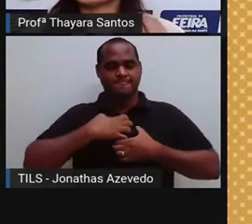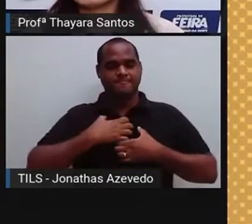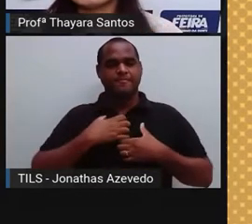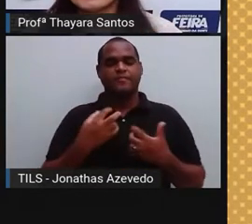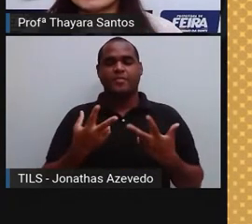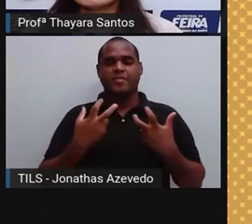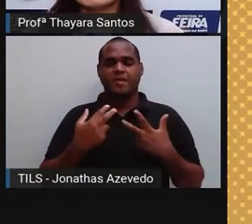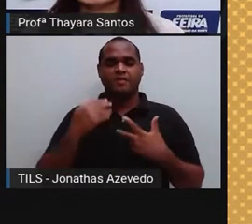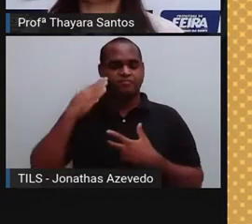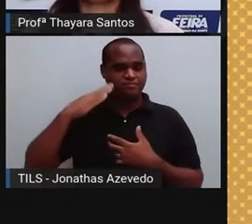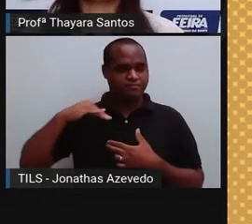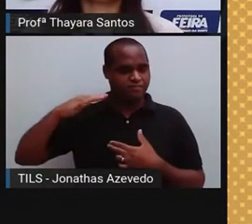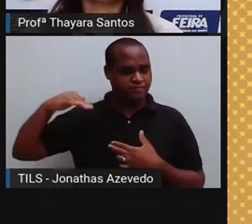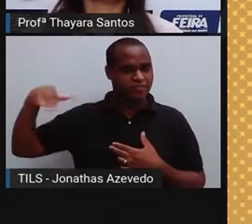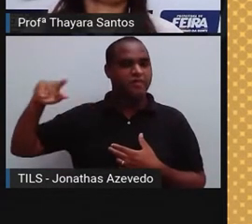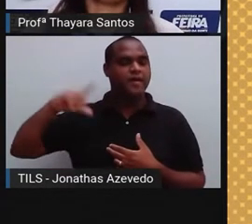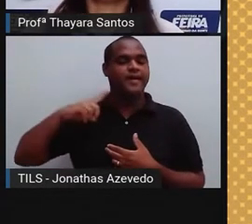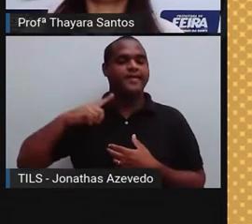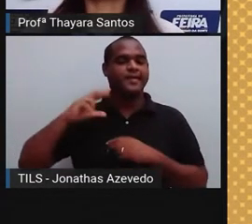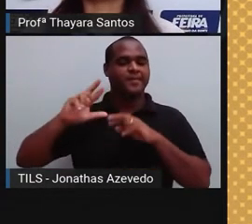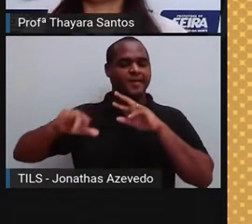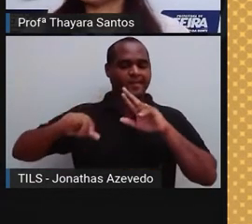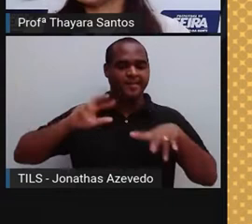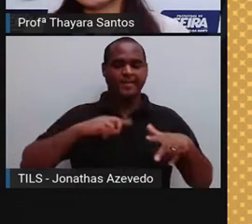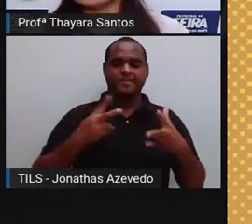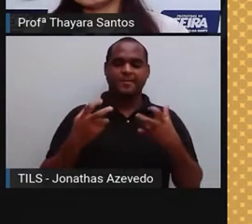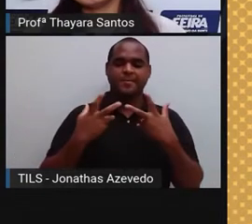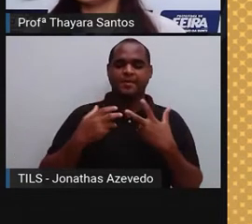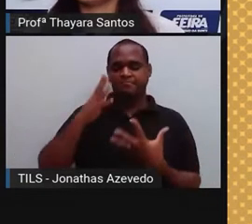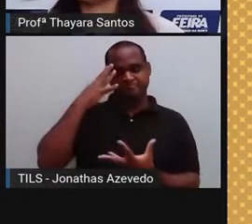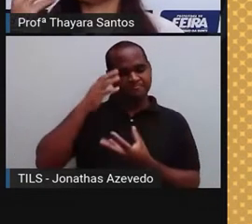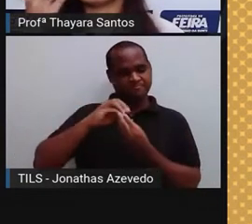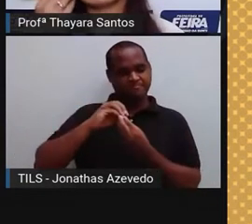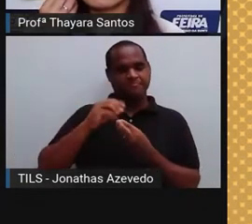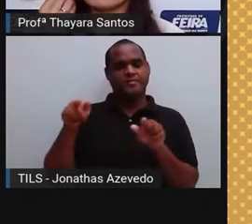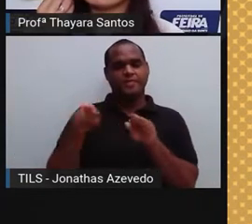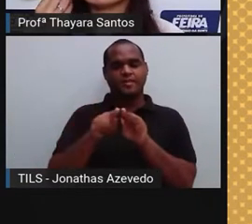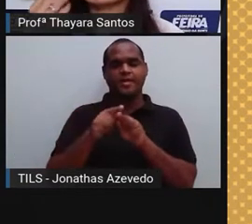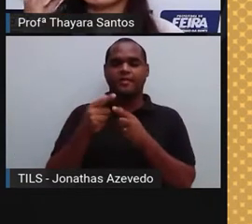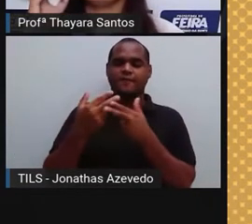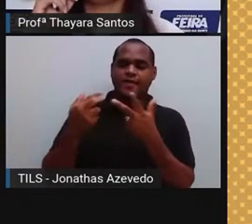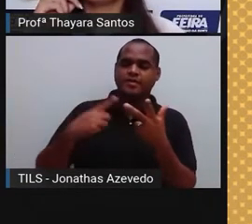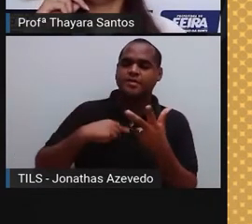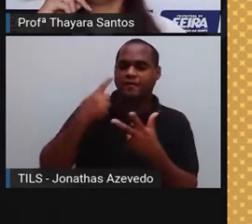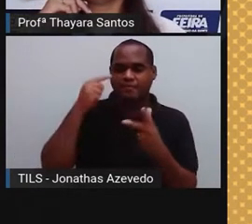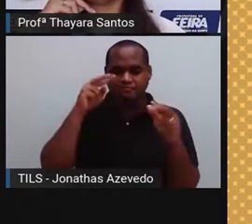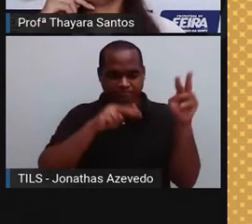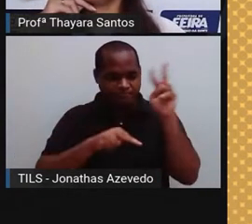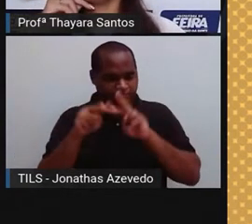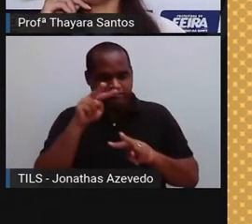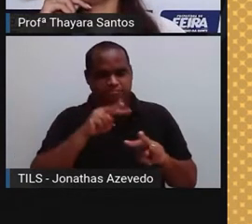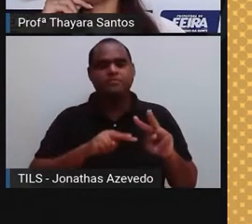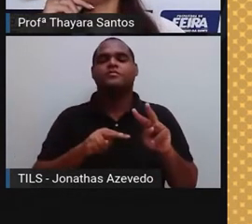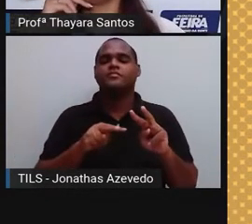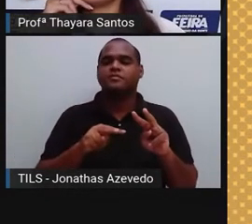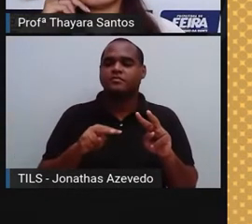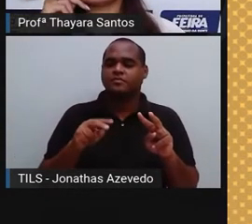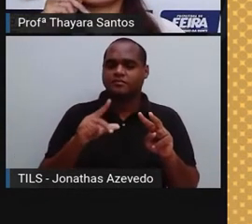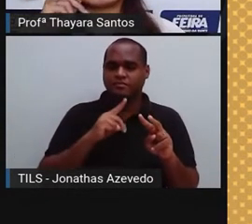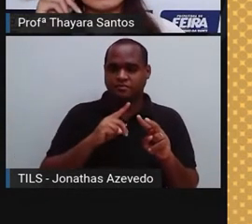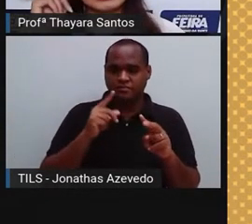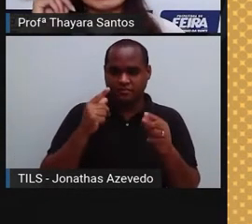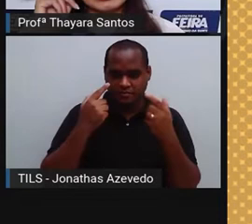ondas sonoras e possibilitar a compreensão desses sonhos. E do mesmo jeito que ocorre na visão, a